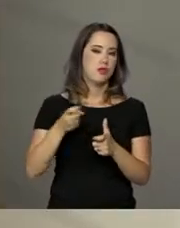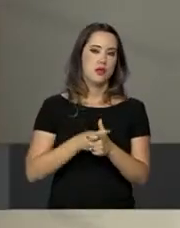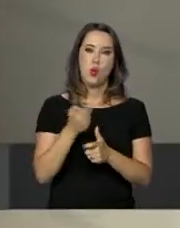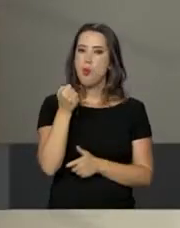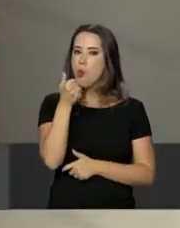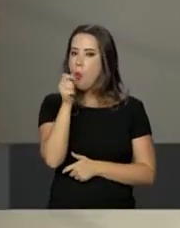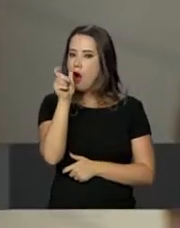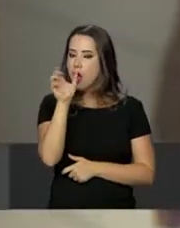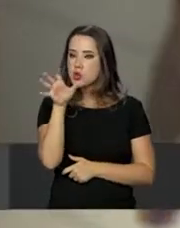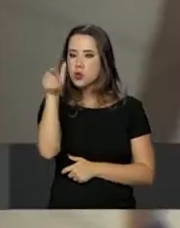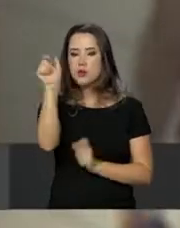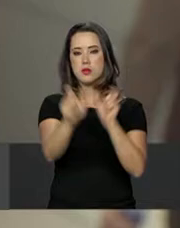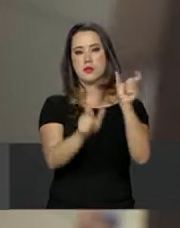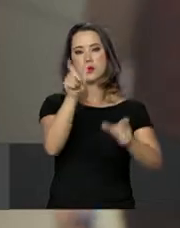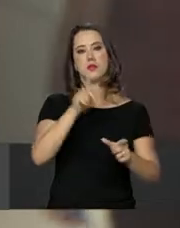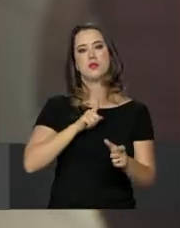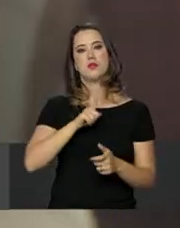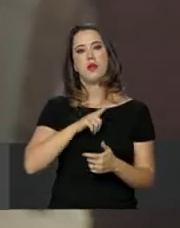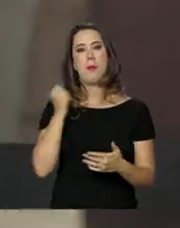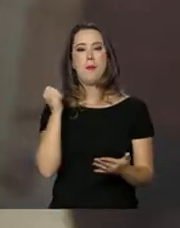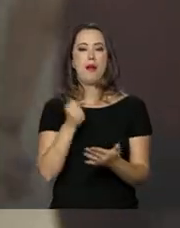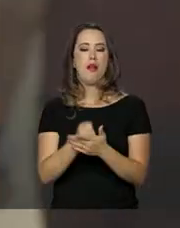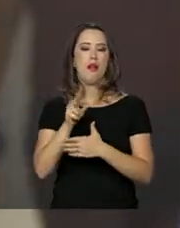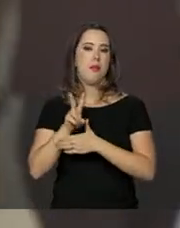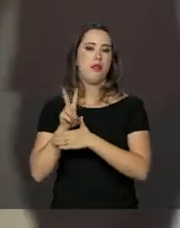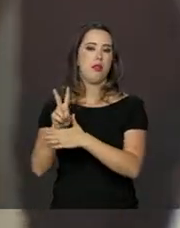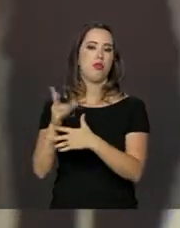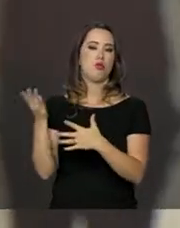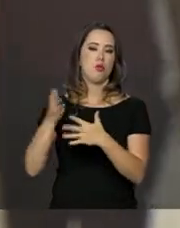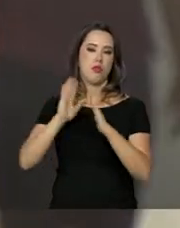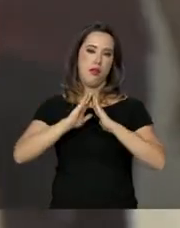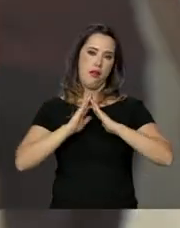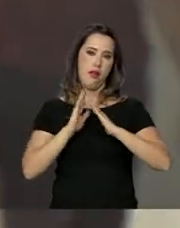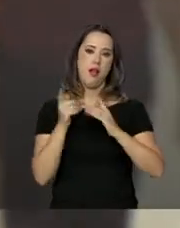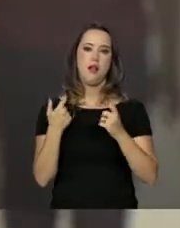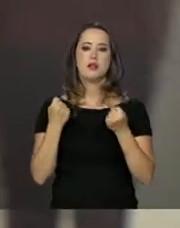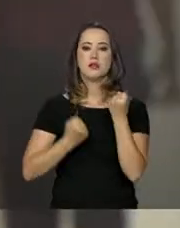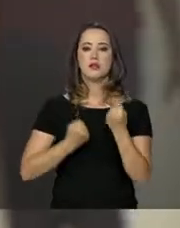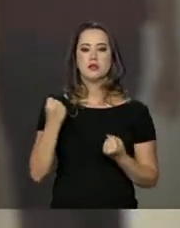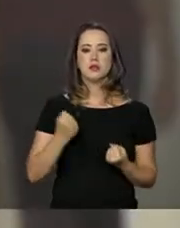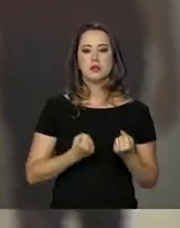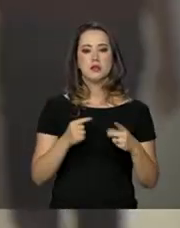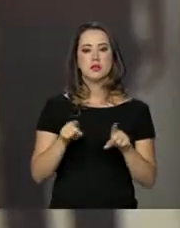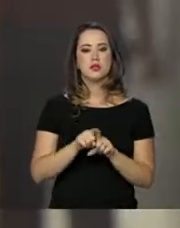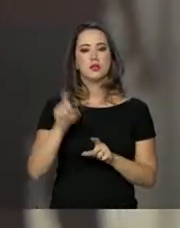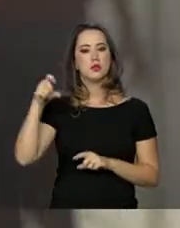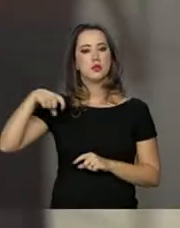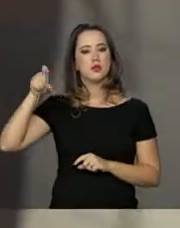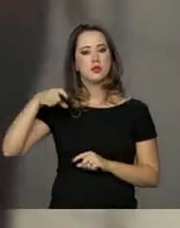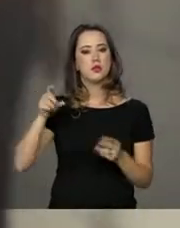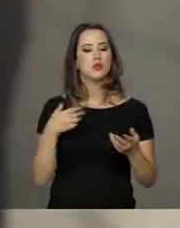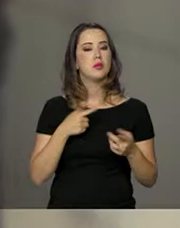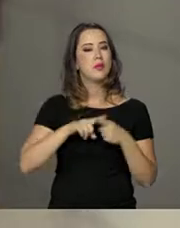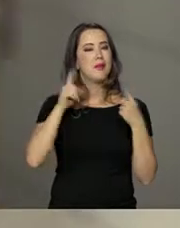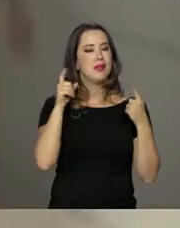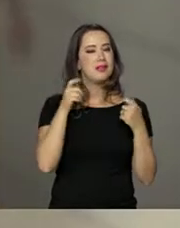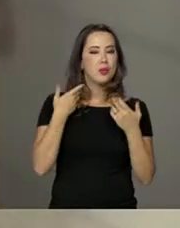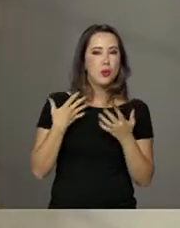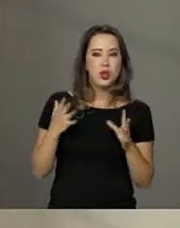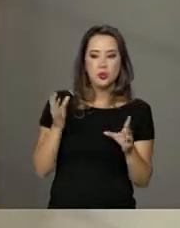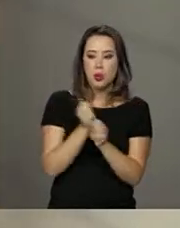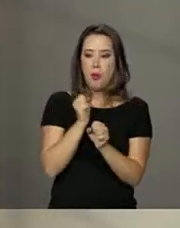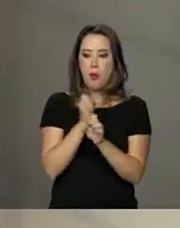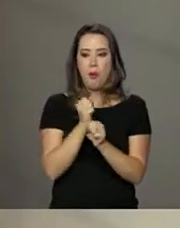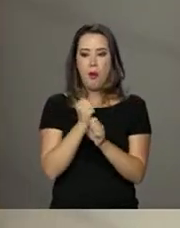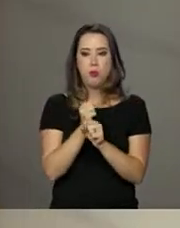todo mundo tem. O financiamento da casa, do carro, as prestações do crediário, o cartão de crédito. Mas quando essas contas